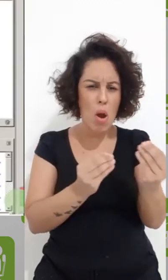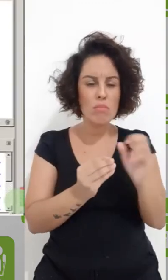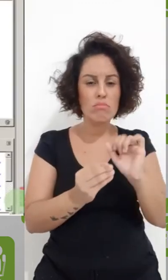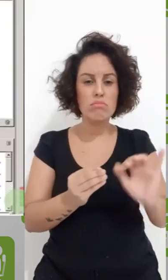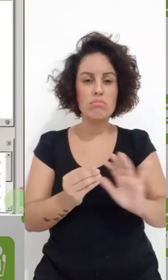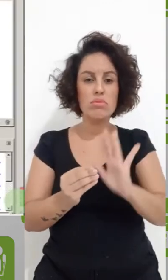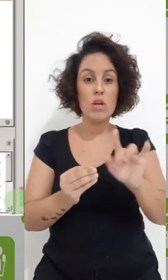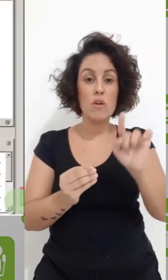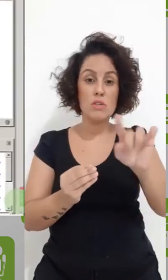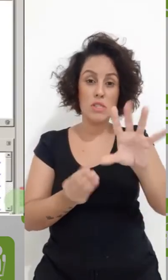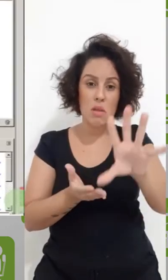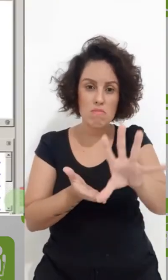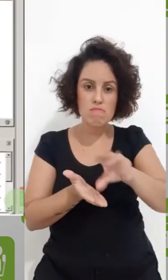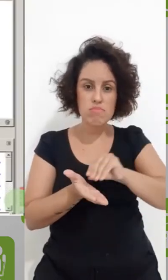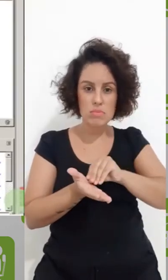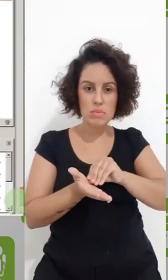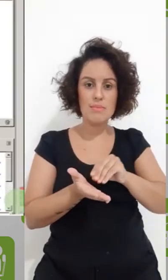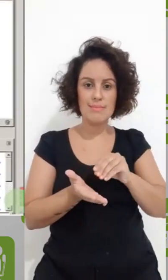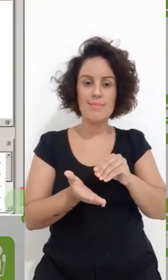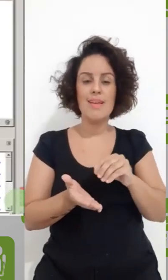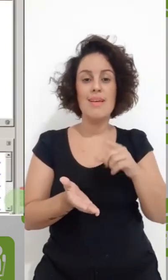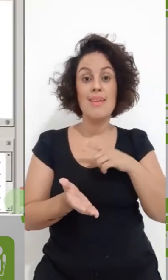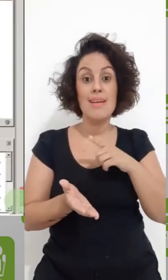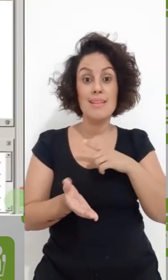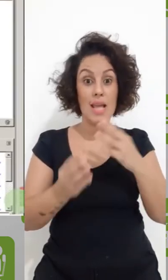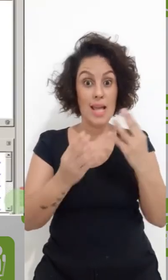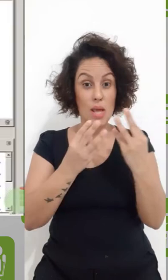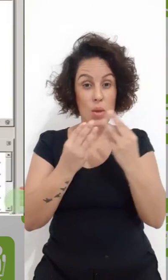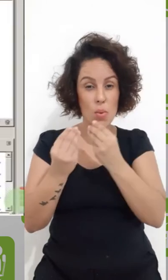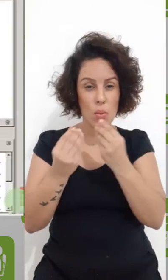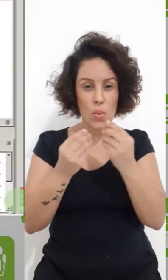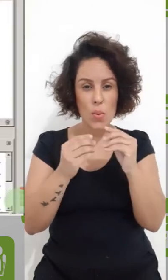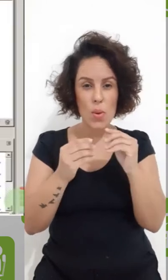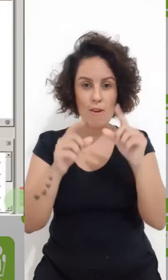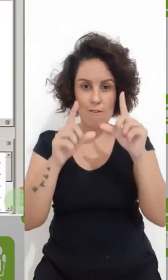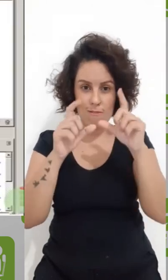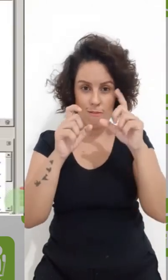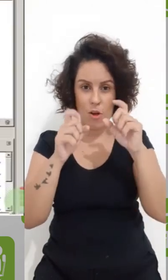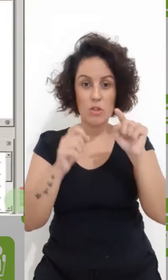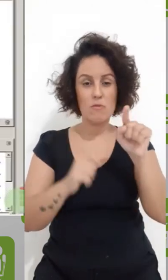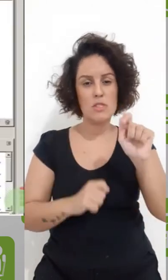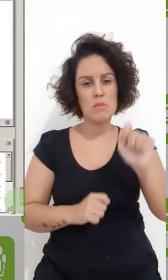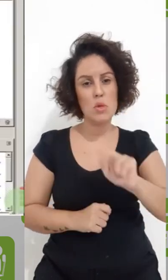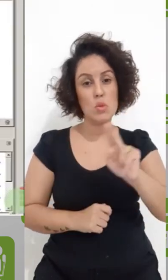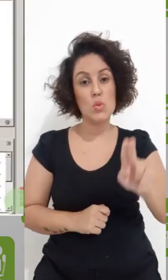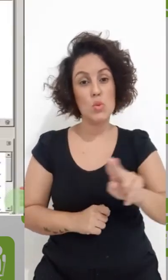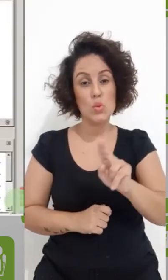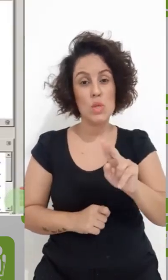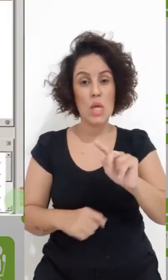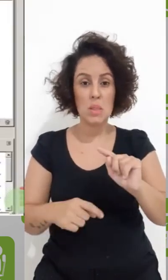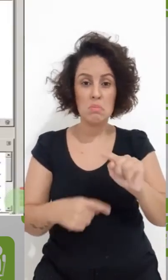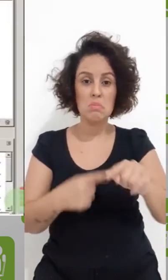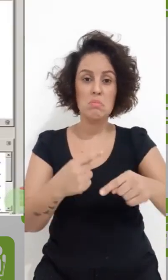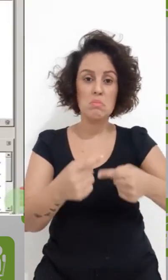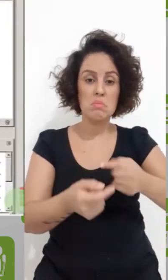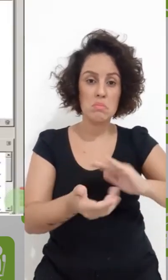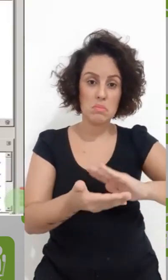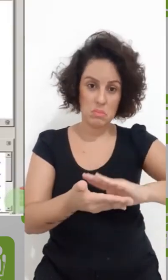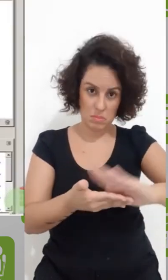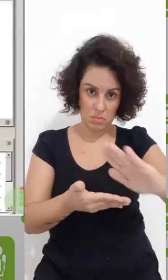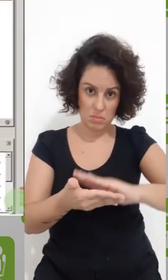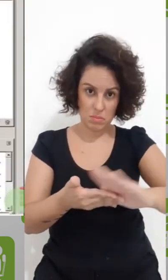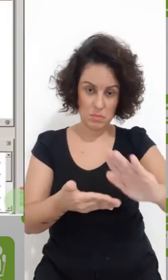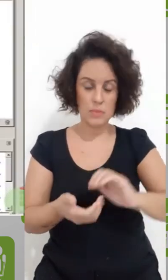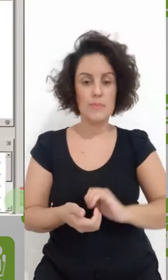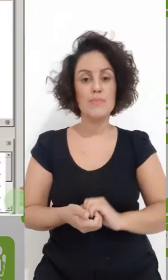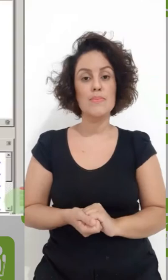fazer o download. Tem algumas imagens que têm uma resolução muito boa, então vocês podem utilizar essas imagens para impressão. Então